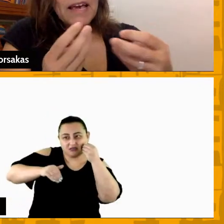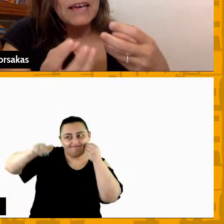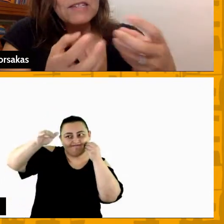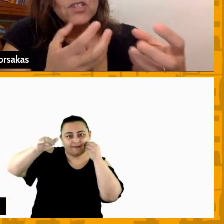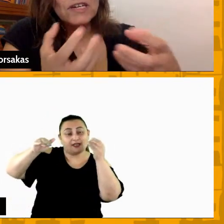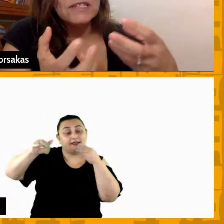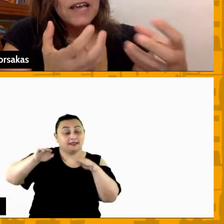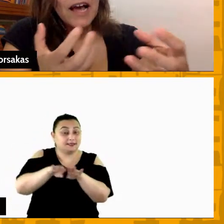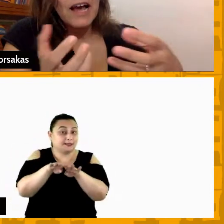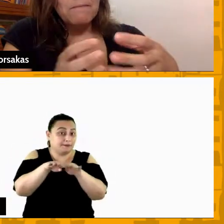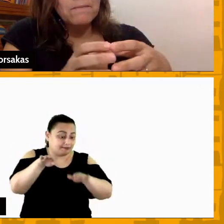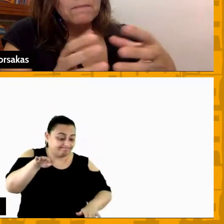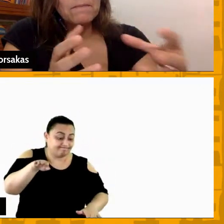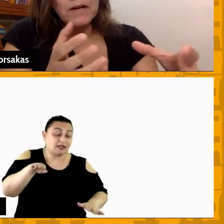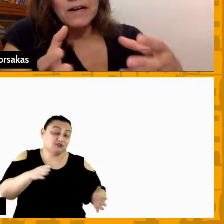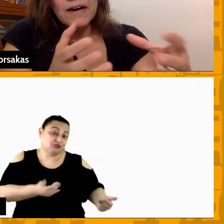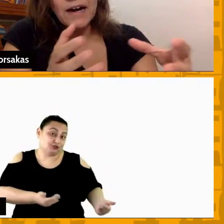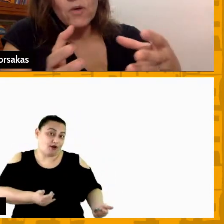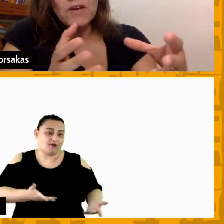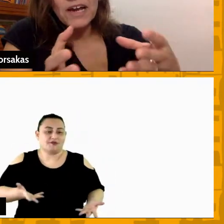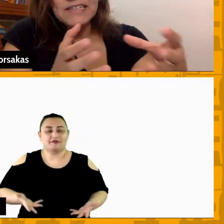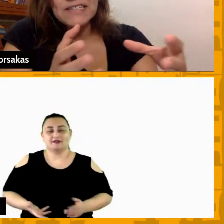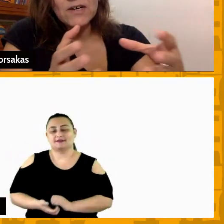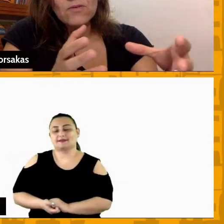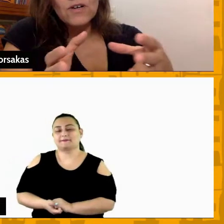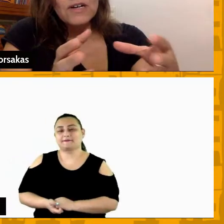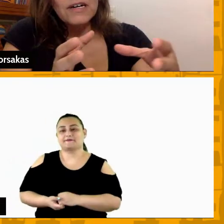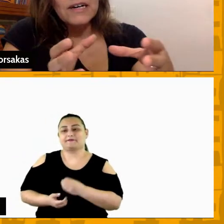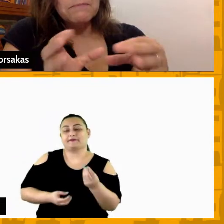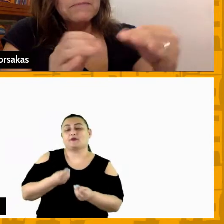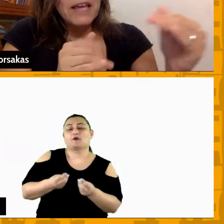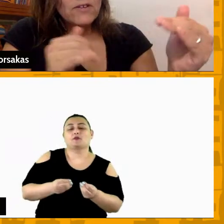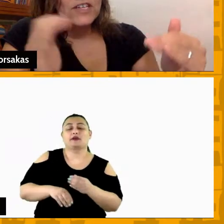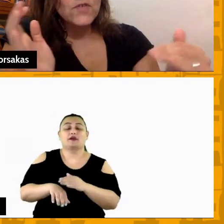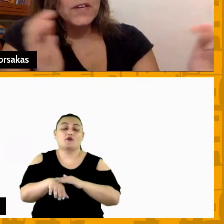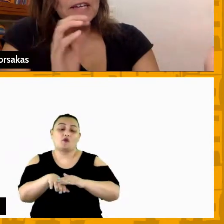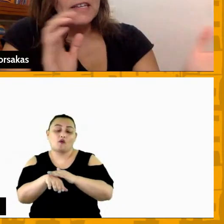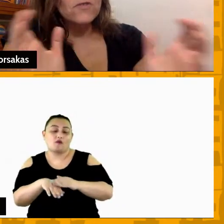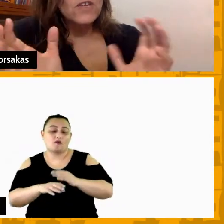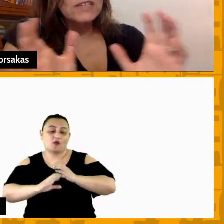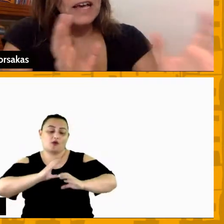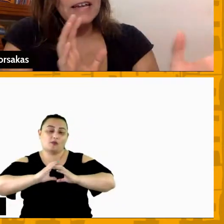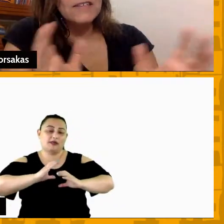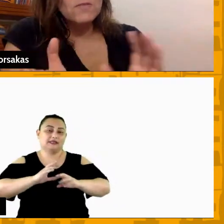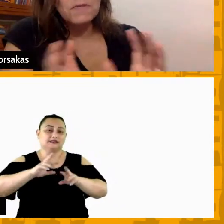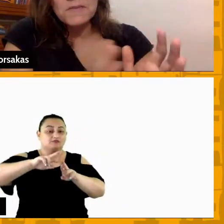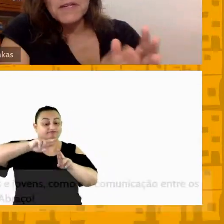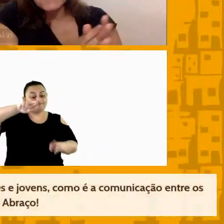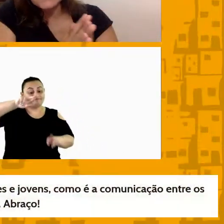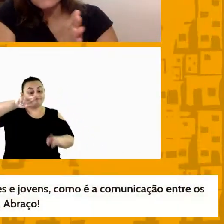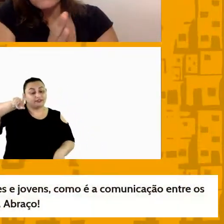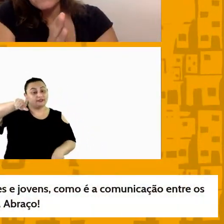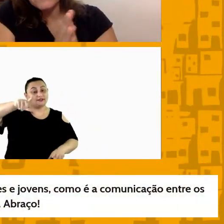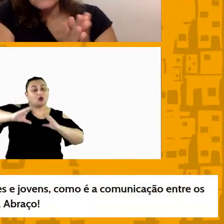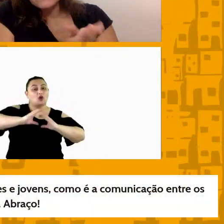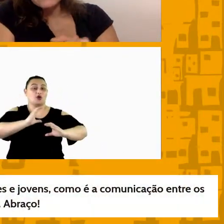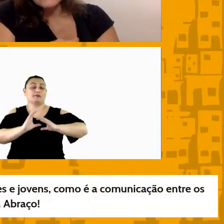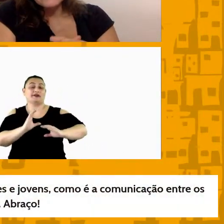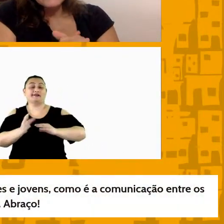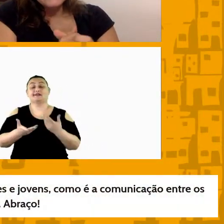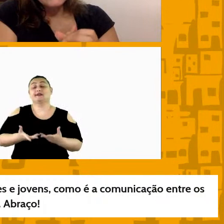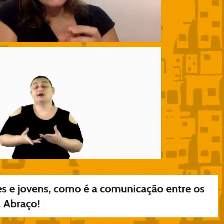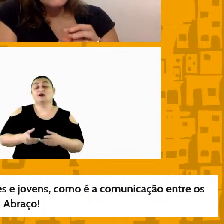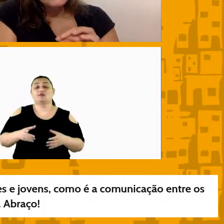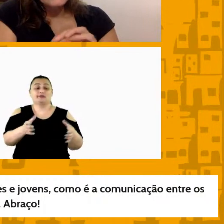como é que é gerenciar a comunicação tendo essa diferença entre os atletas numa mesma equipe